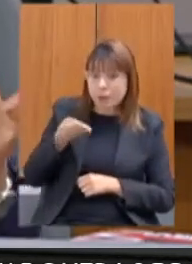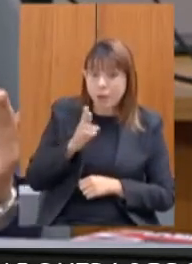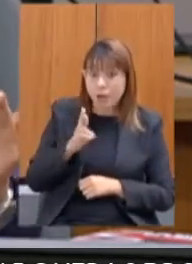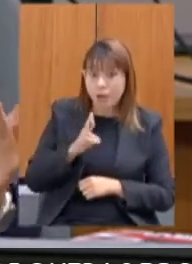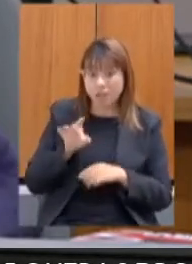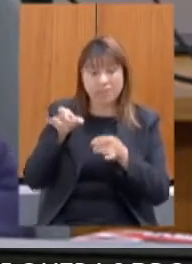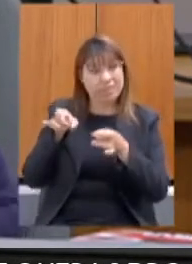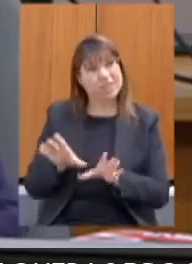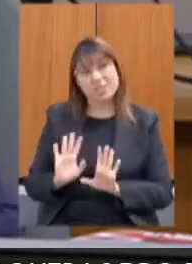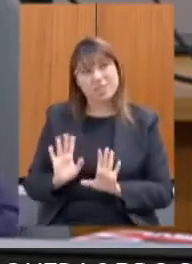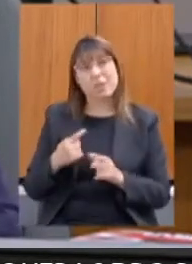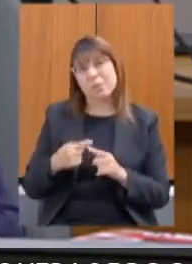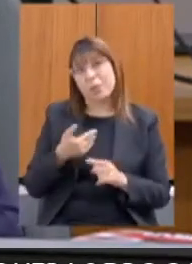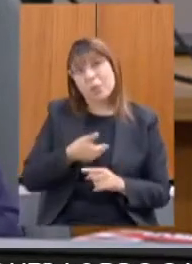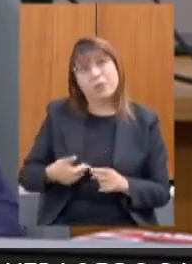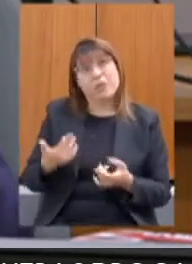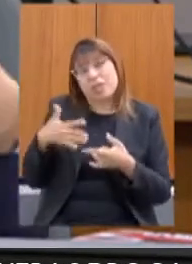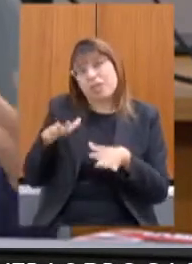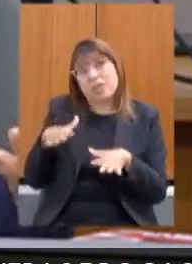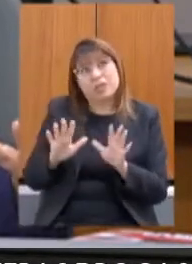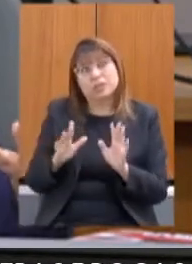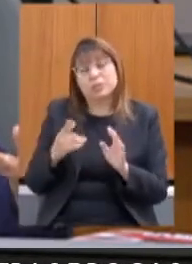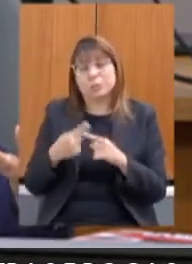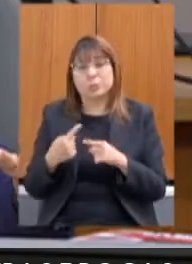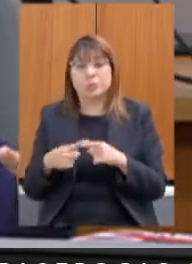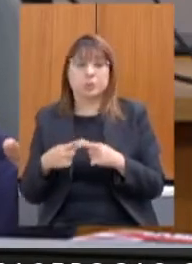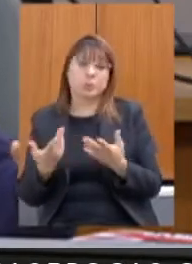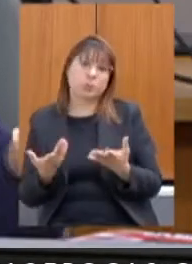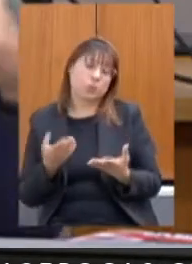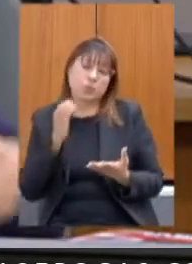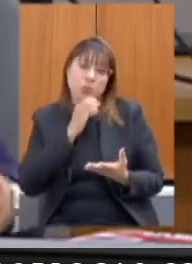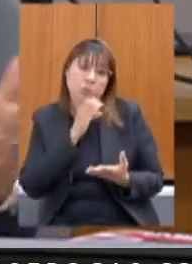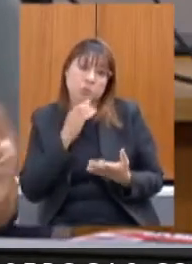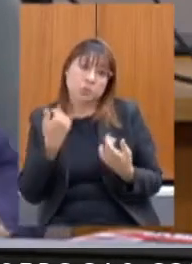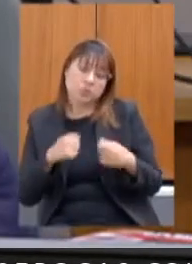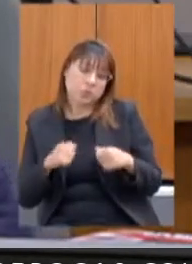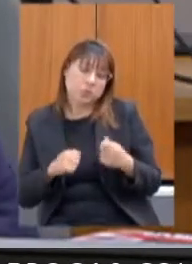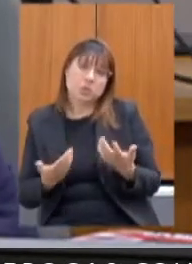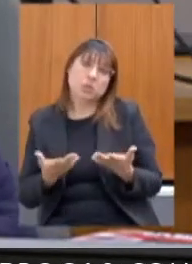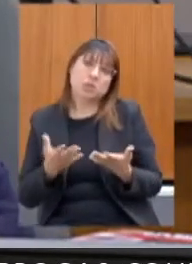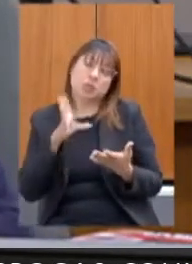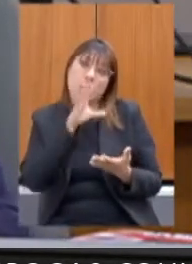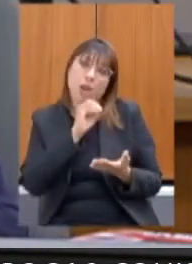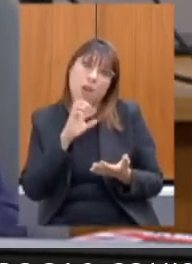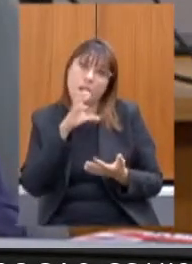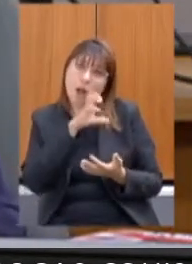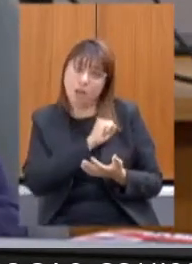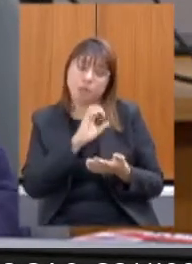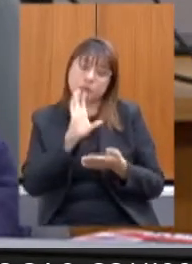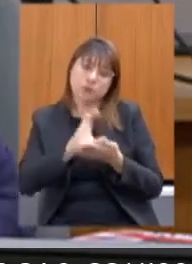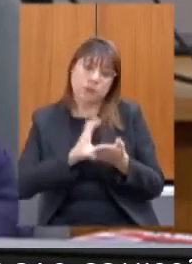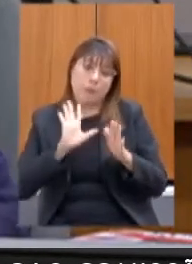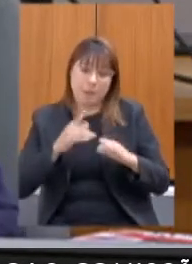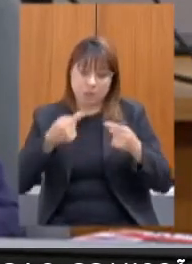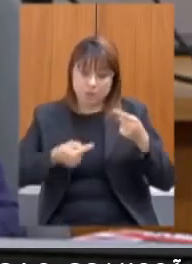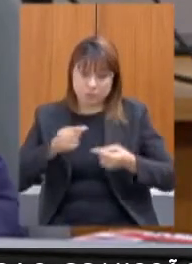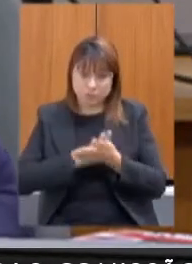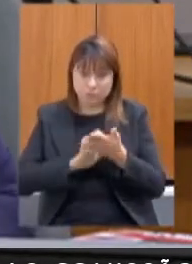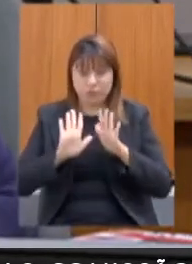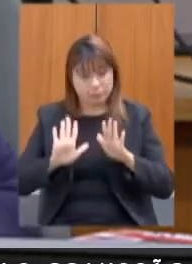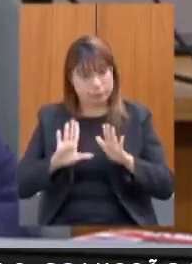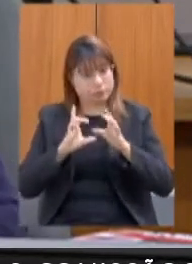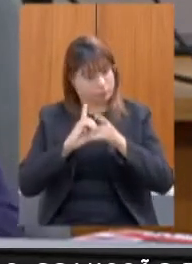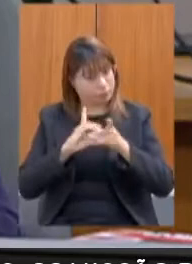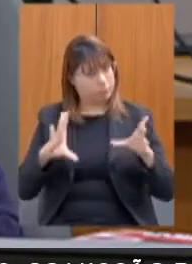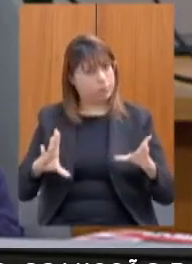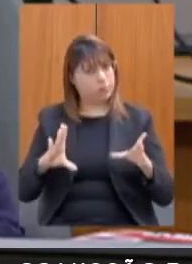o governo decidiu abrir mão por uma celeridade e essa celeridade não é discutida com ninguém. Em democracia, as